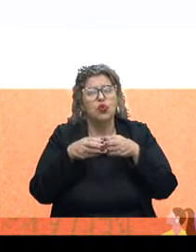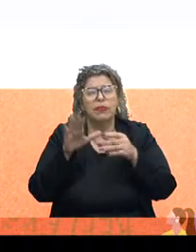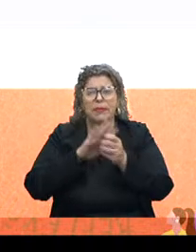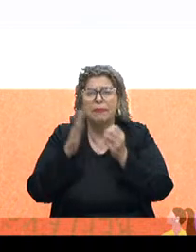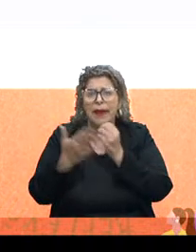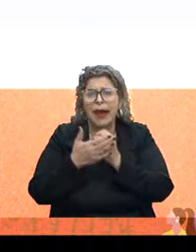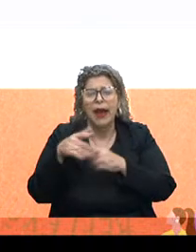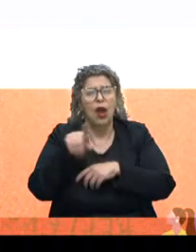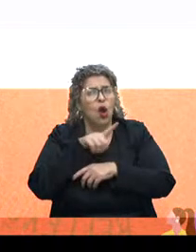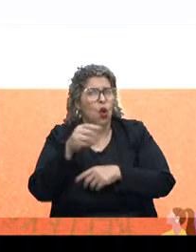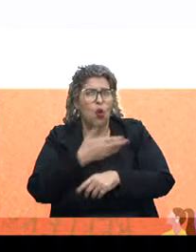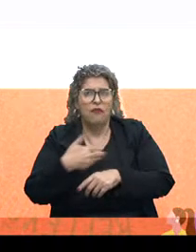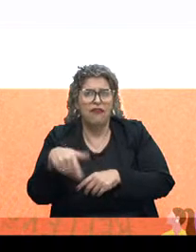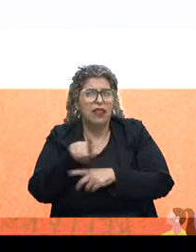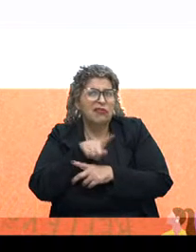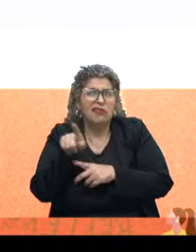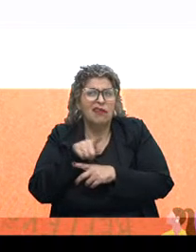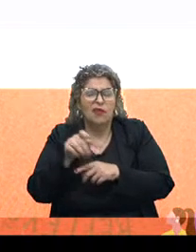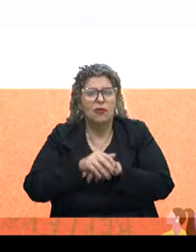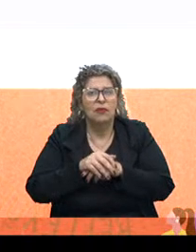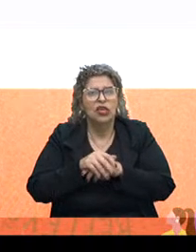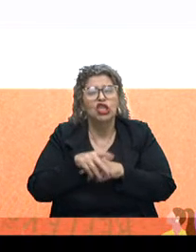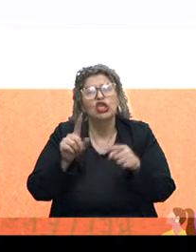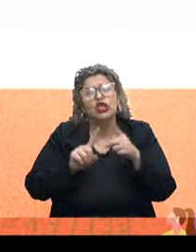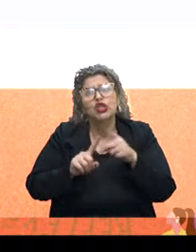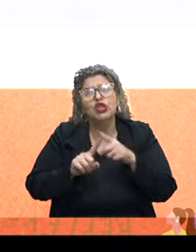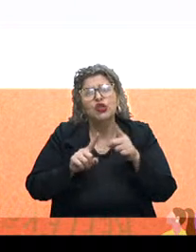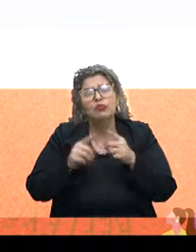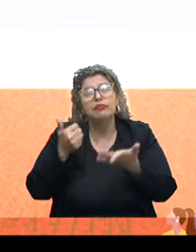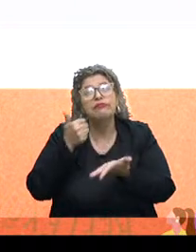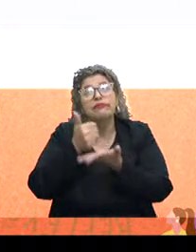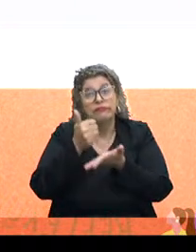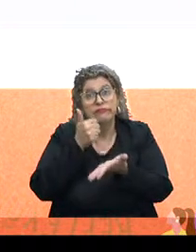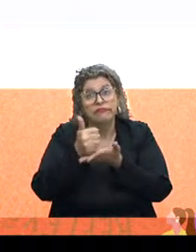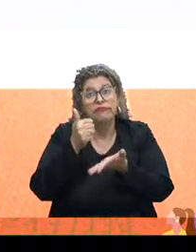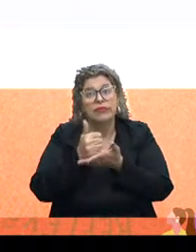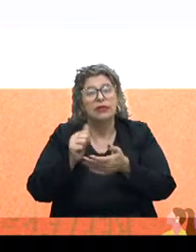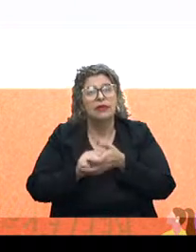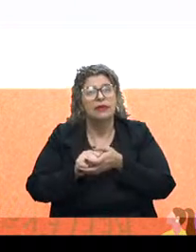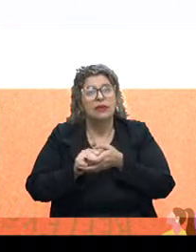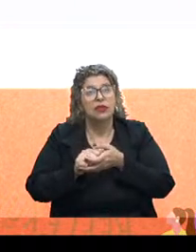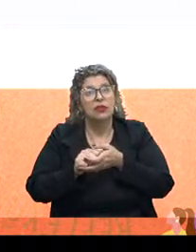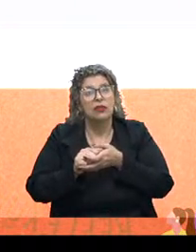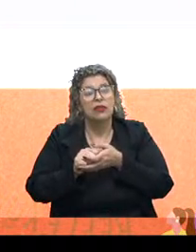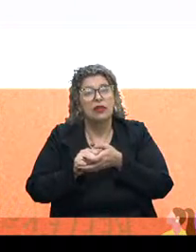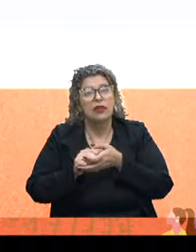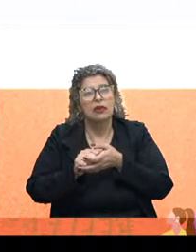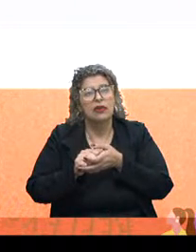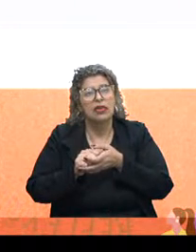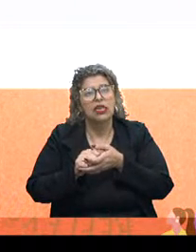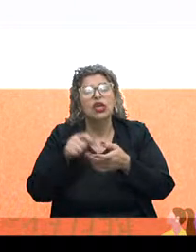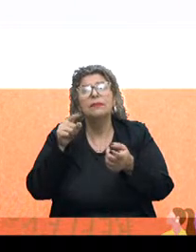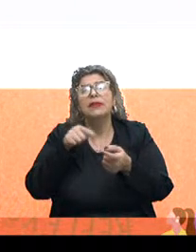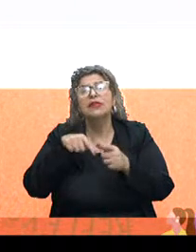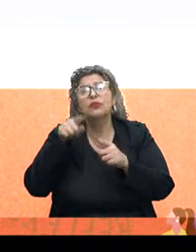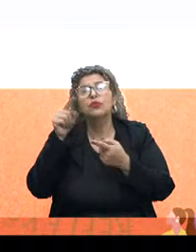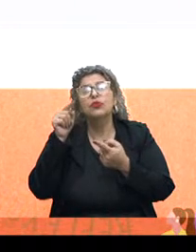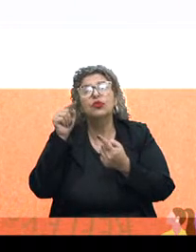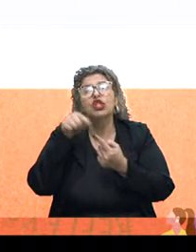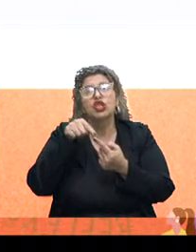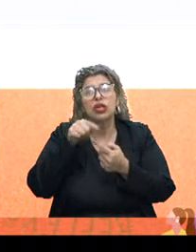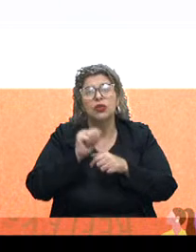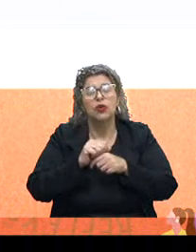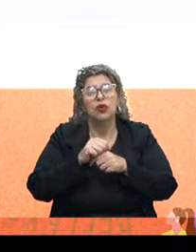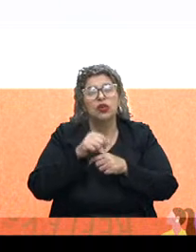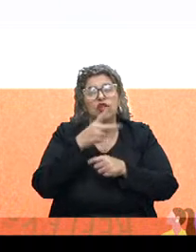organização não governamental, ou qualquer tipo de engajamento. E nós trouxemos, então, o mesmo indicador aí de